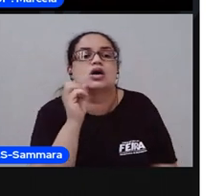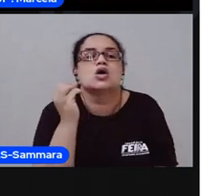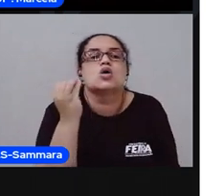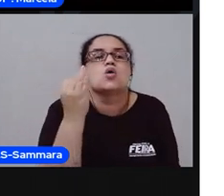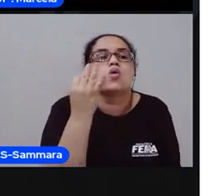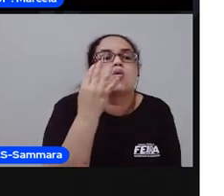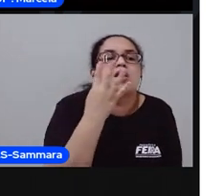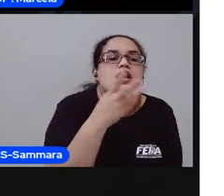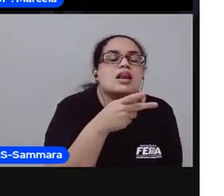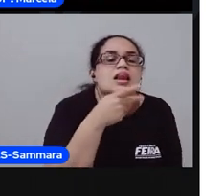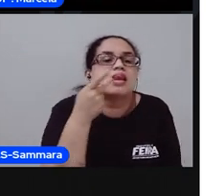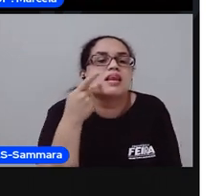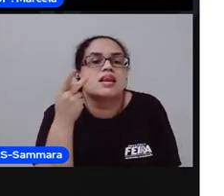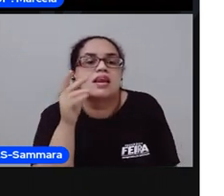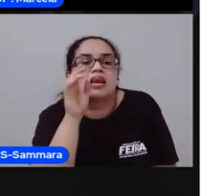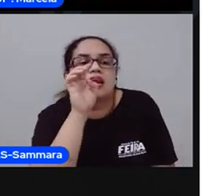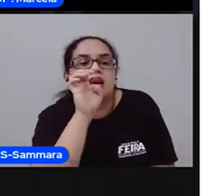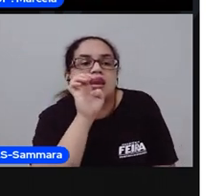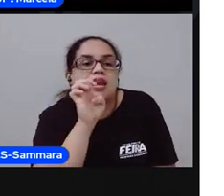abre a boca pra falar elefante?